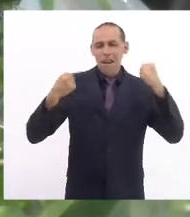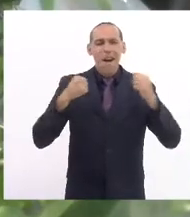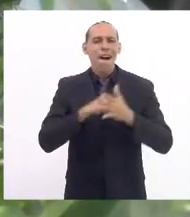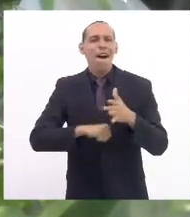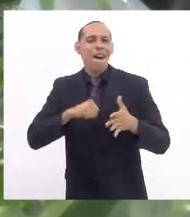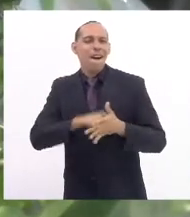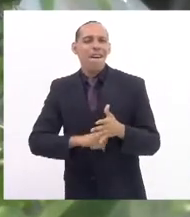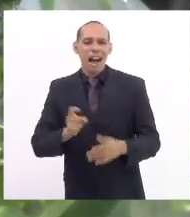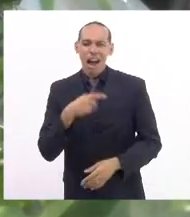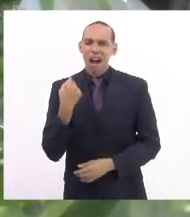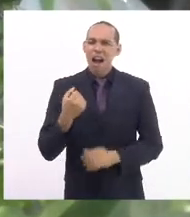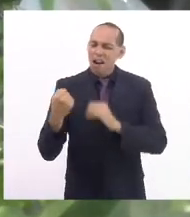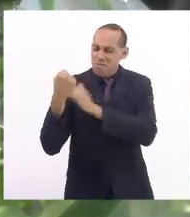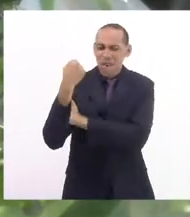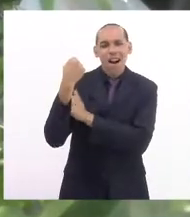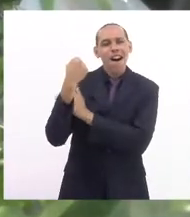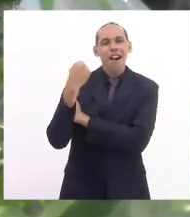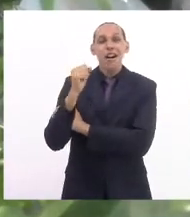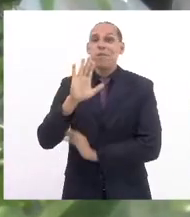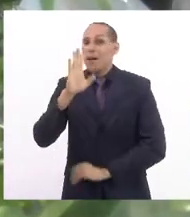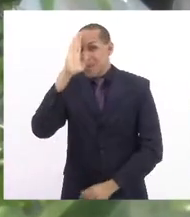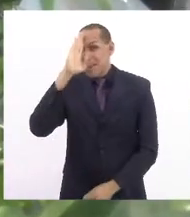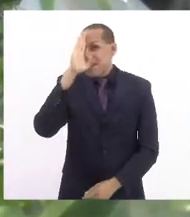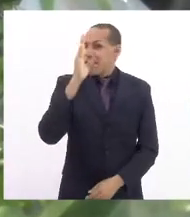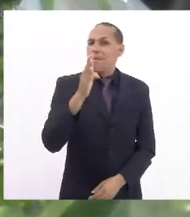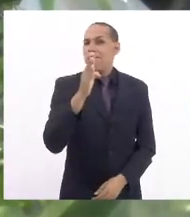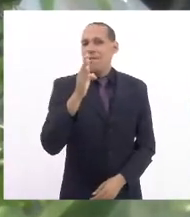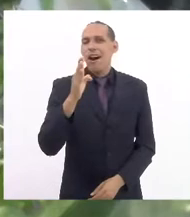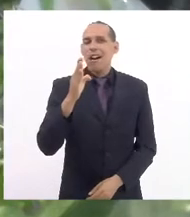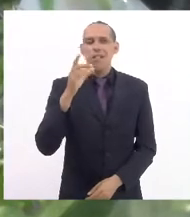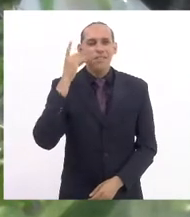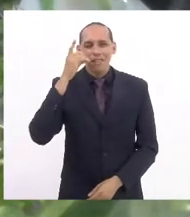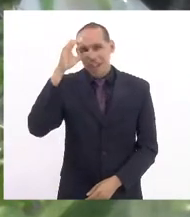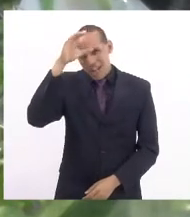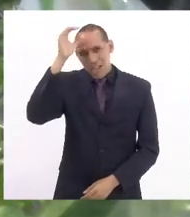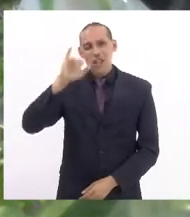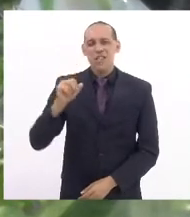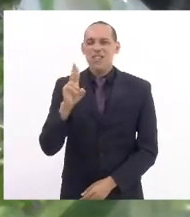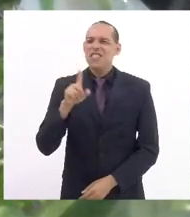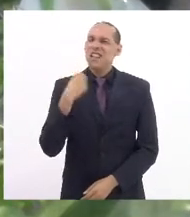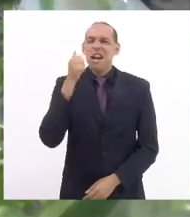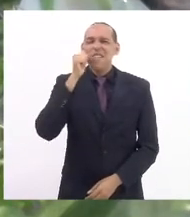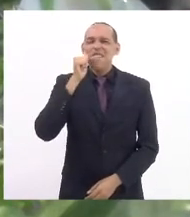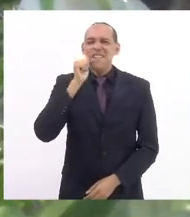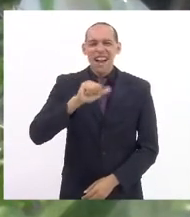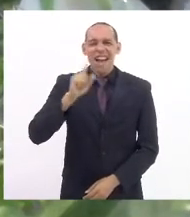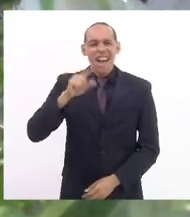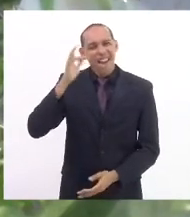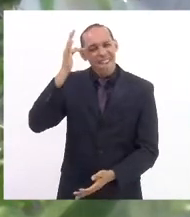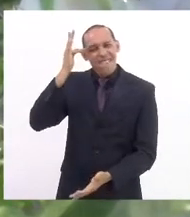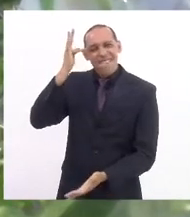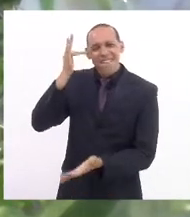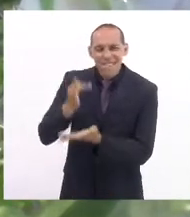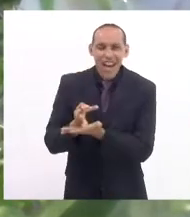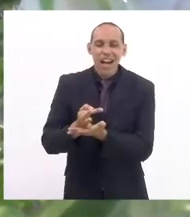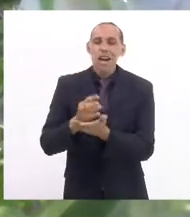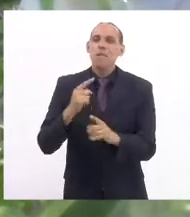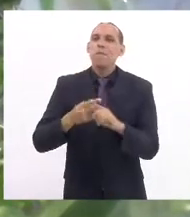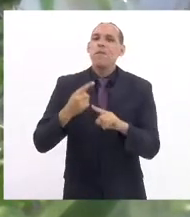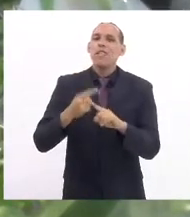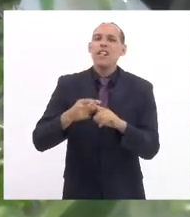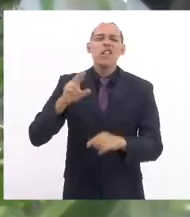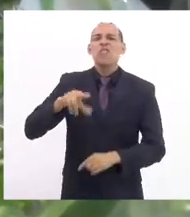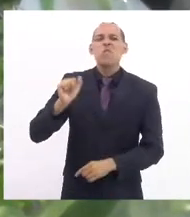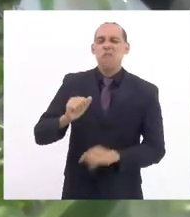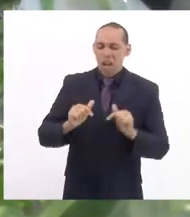nós somos mulheres de fibra, mas principalmente, deputada Tia Ju, nós somos mulheres de fé, porque nunca foi